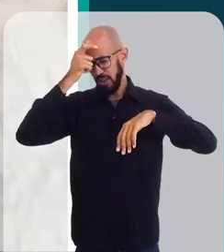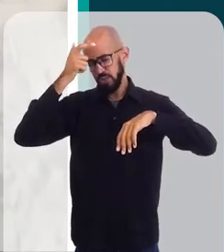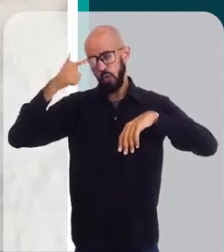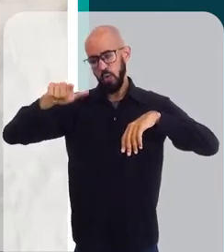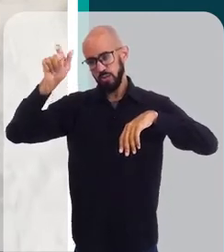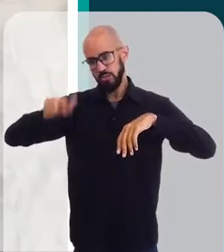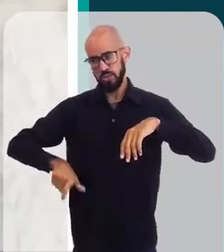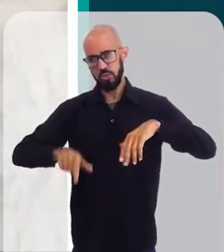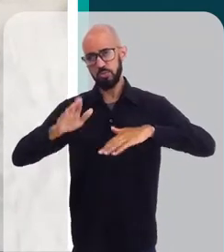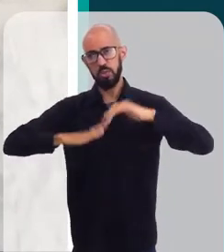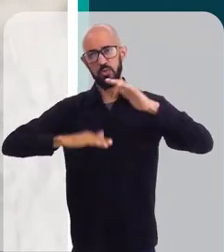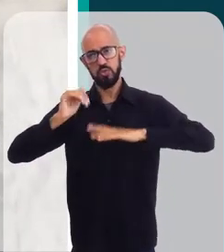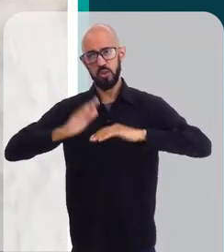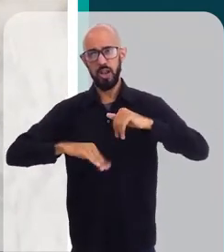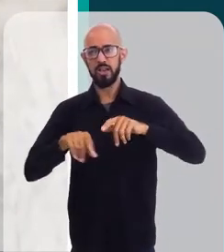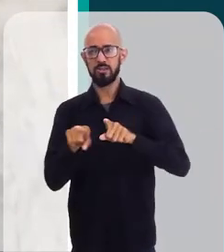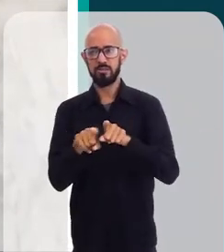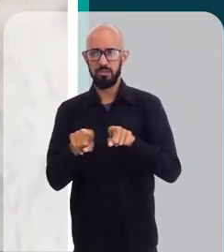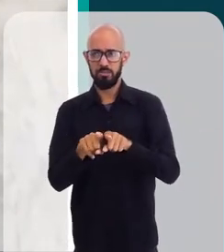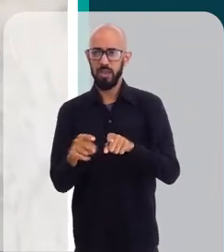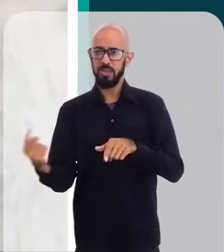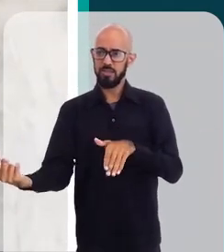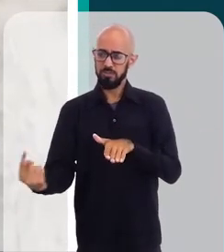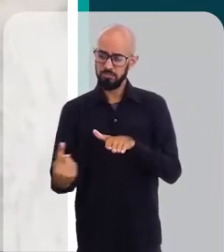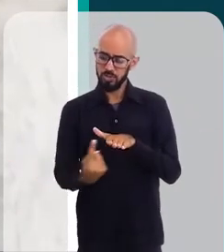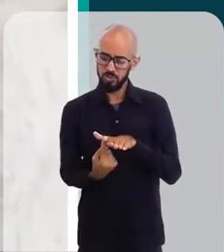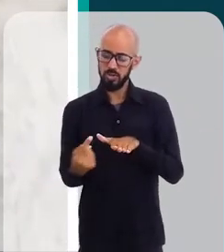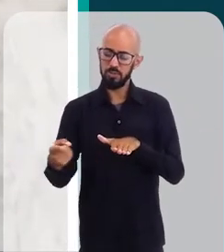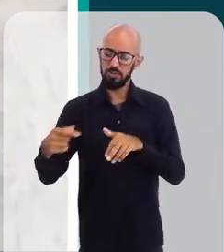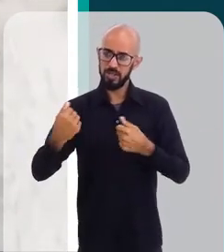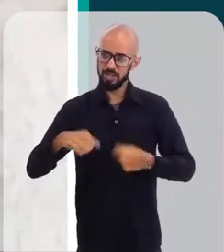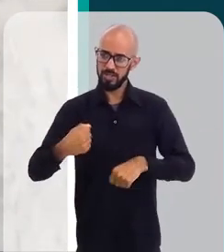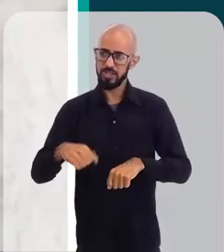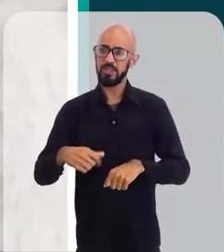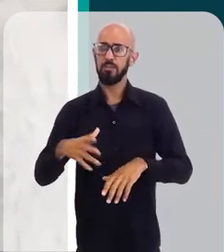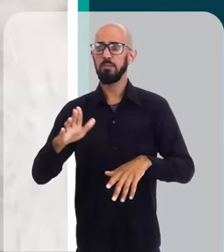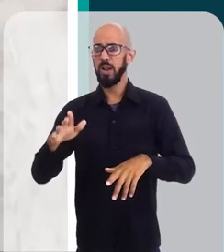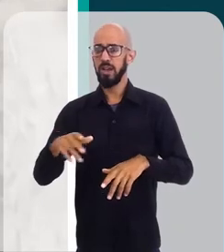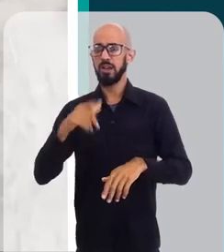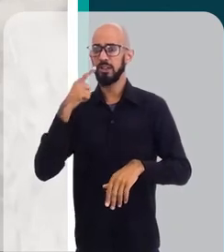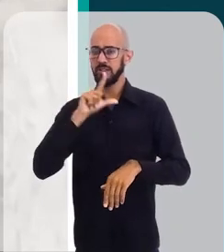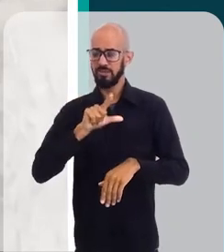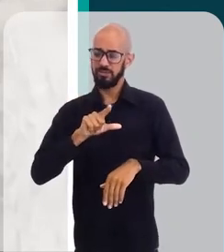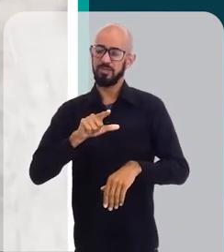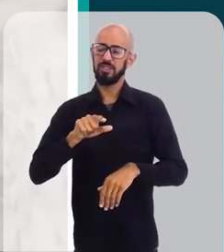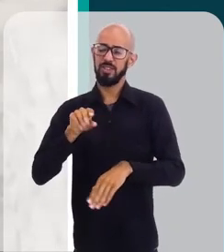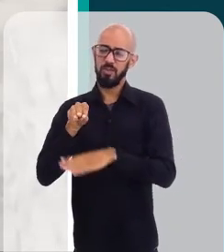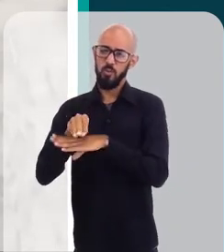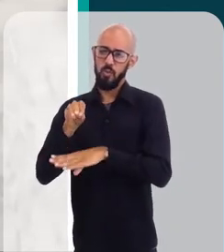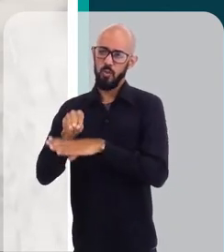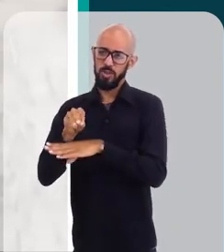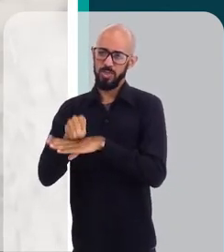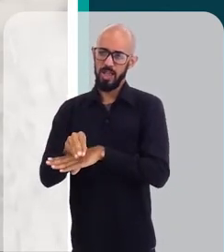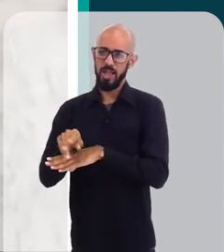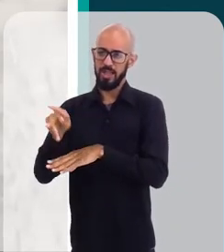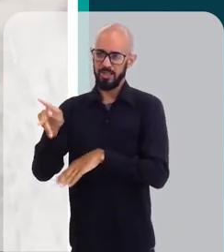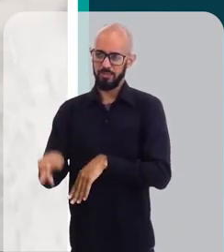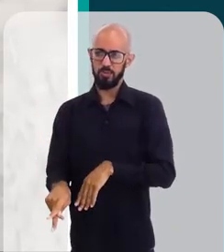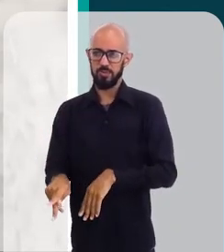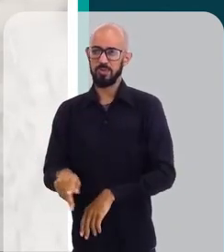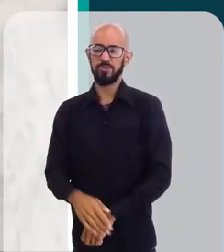pessoas, tanto profissionais quanto pacientes, de saber que tem profissionais especializados para poder cuidar desse tipo de